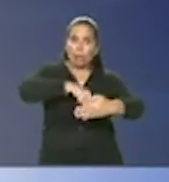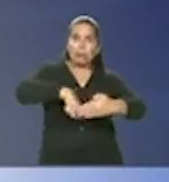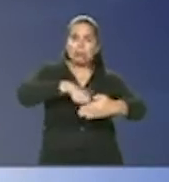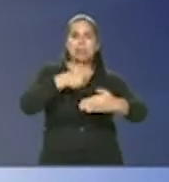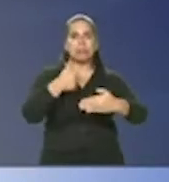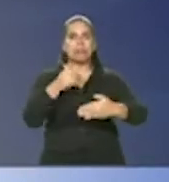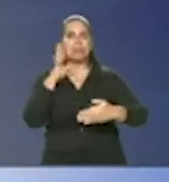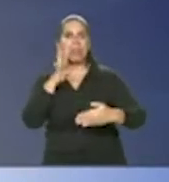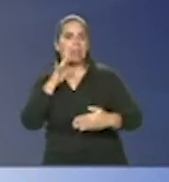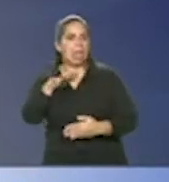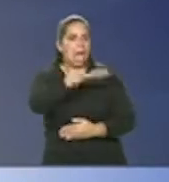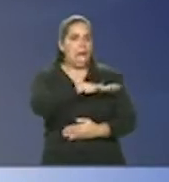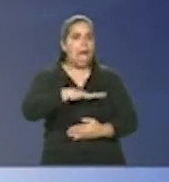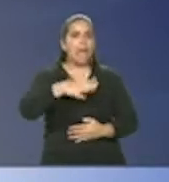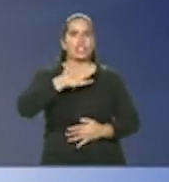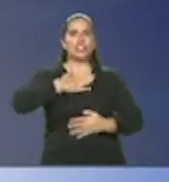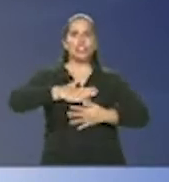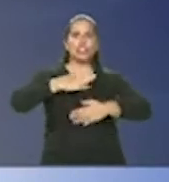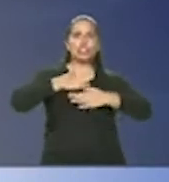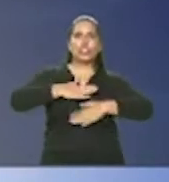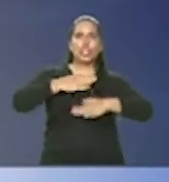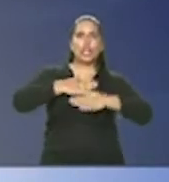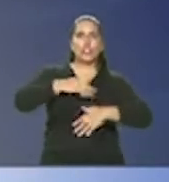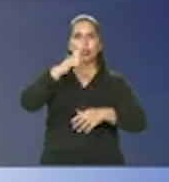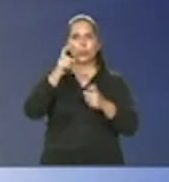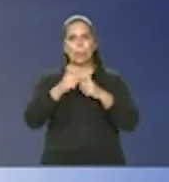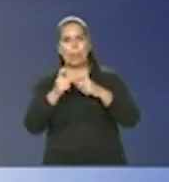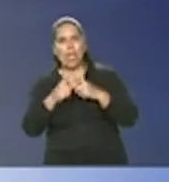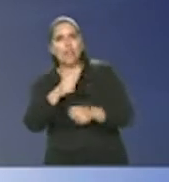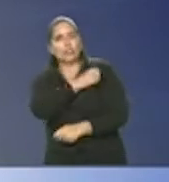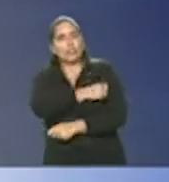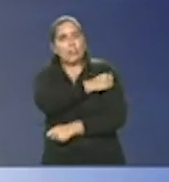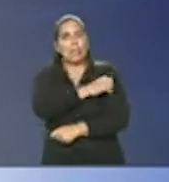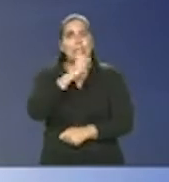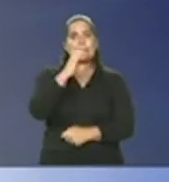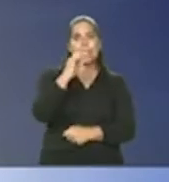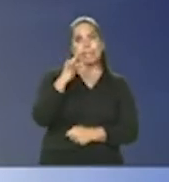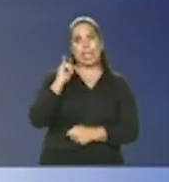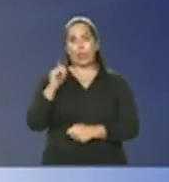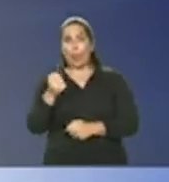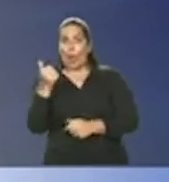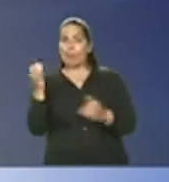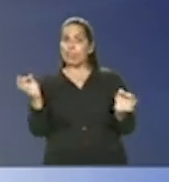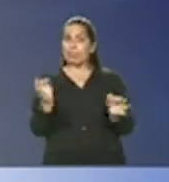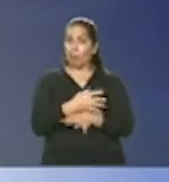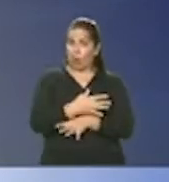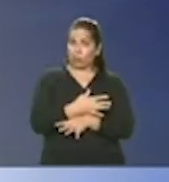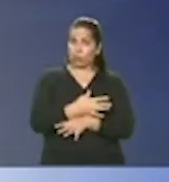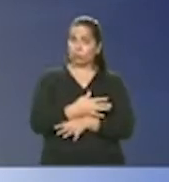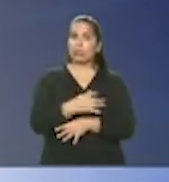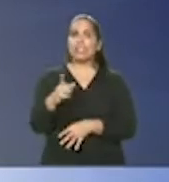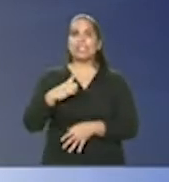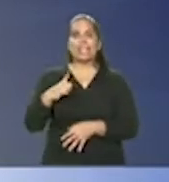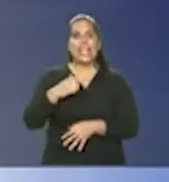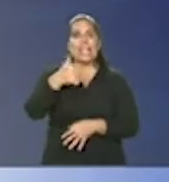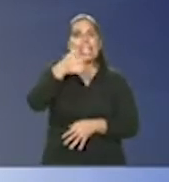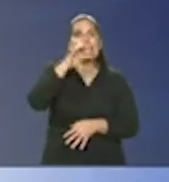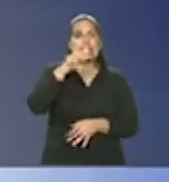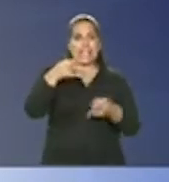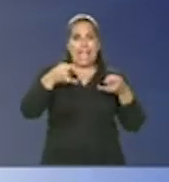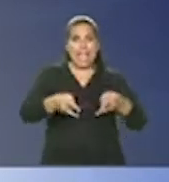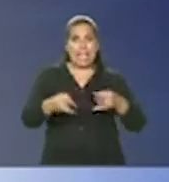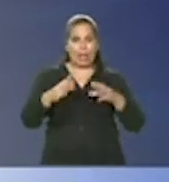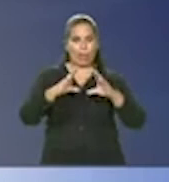as áreas de descanso dos médicos e enfermeiros também o CTI praticamente pronto lá já temos 100 leitos de UTI